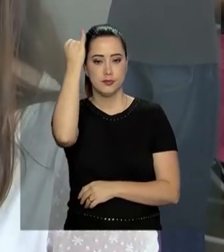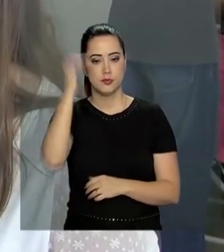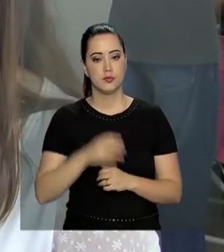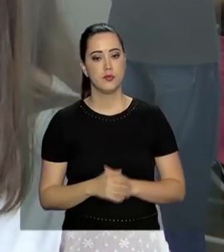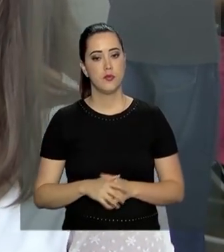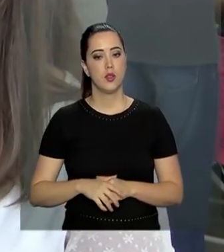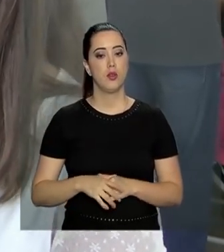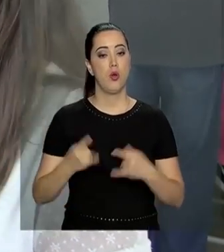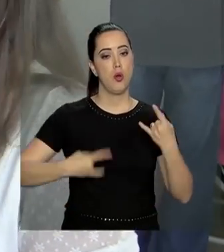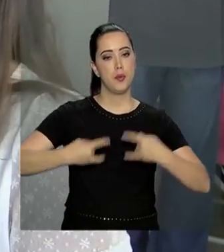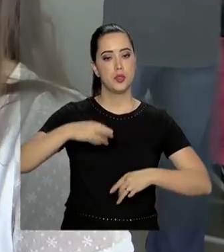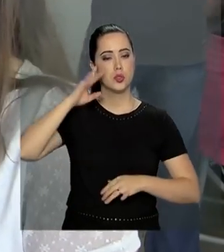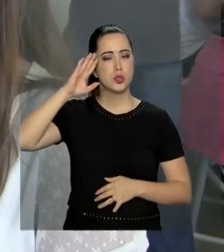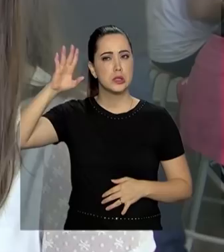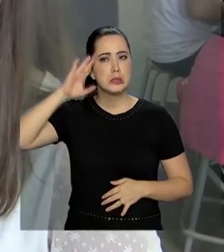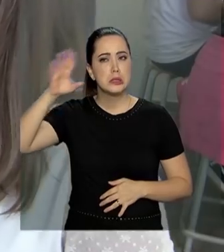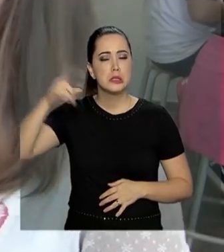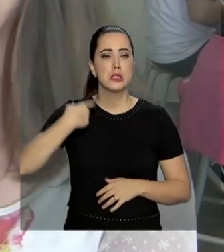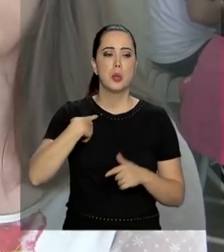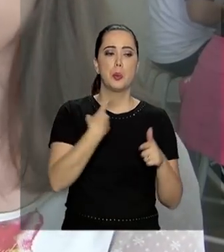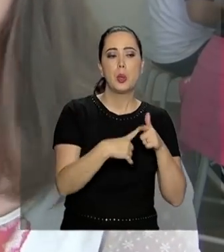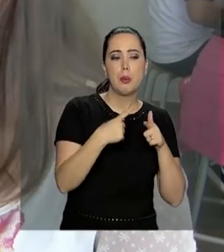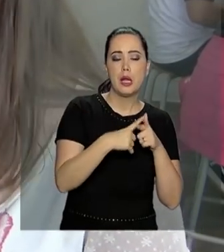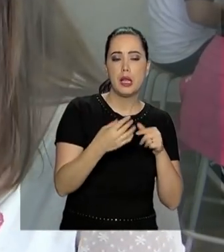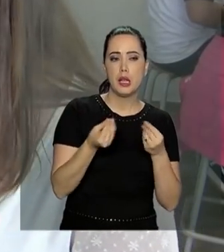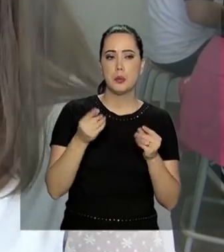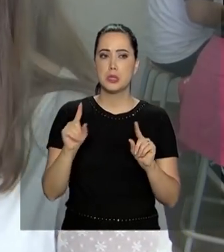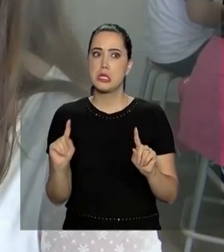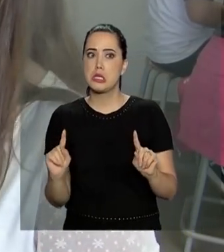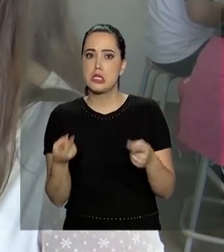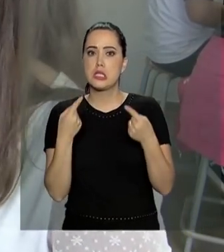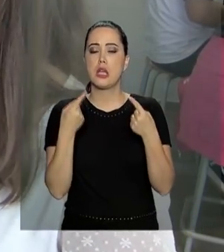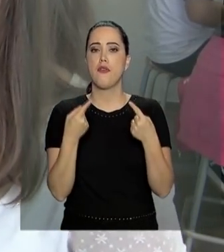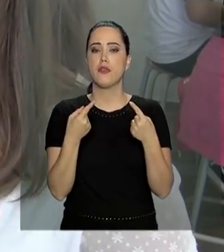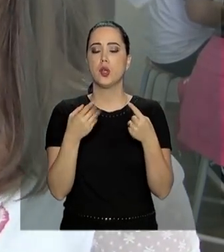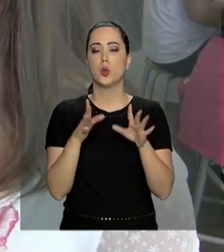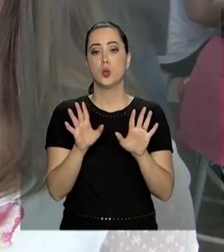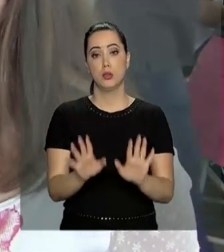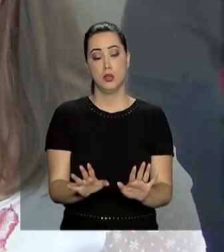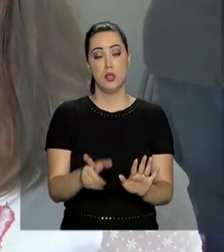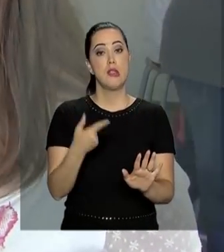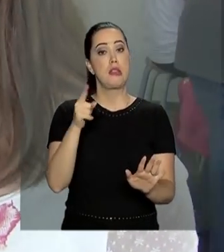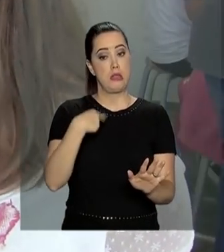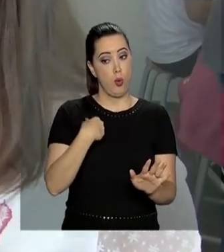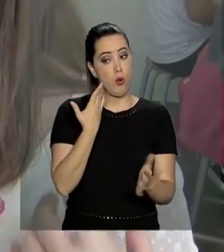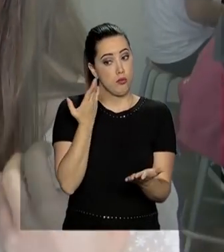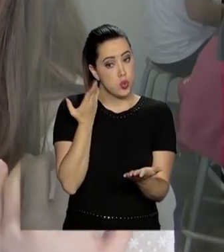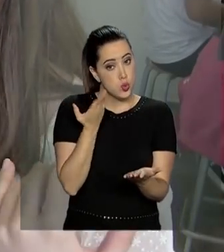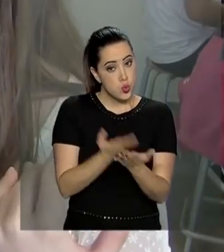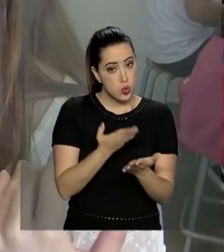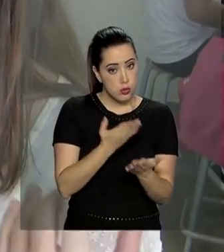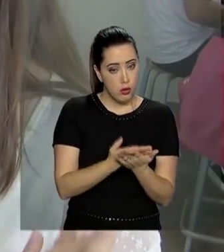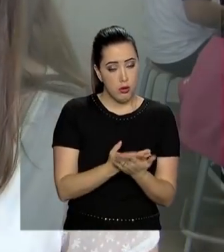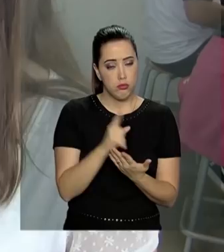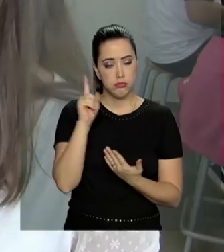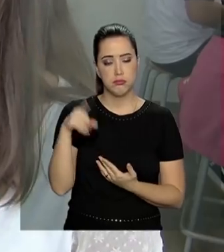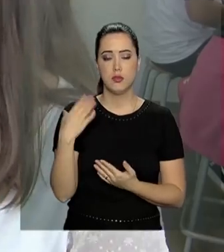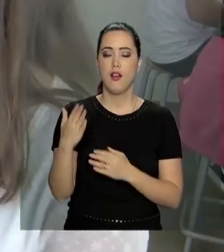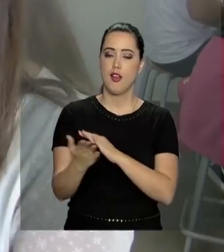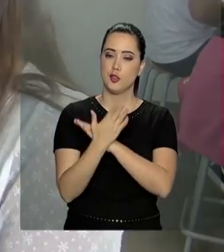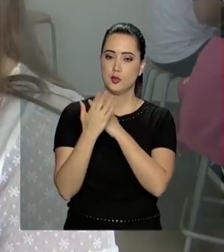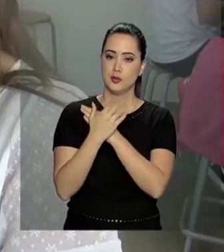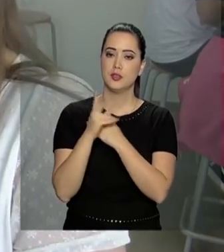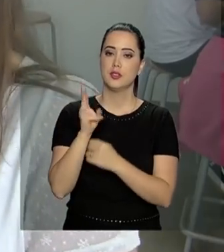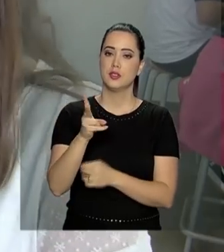criatividade, envolve situações, problemas, envolve desafios. Então, como estudante, eu acho que a robótica vai me